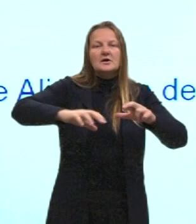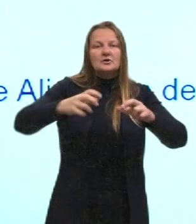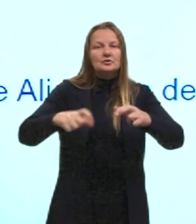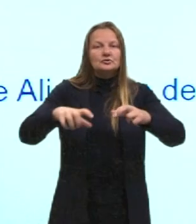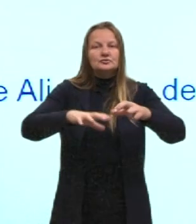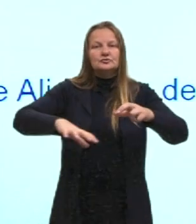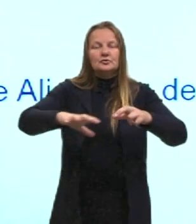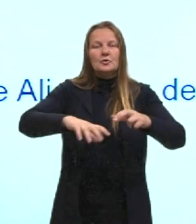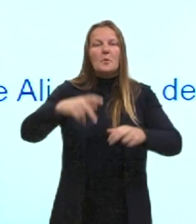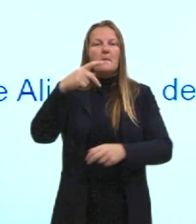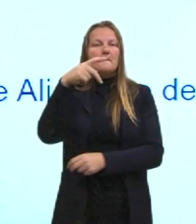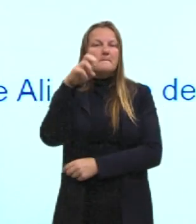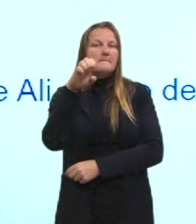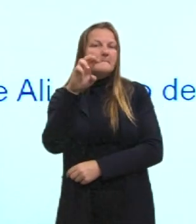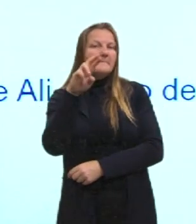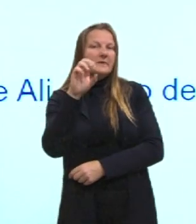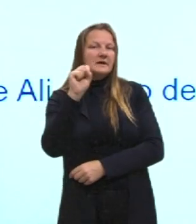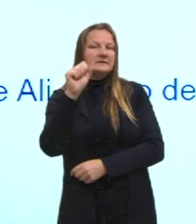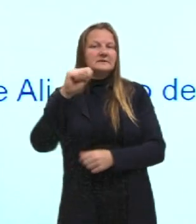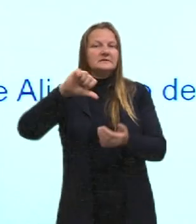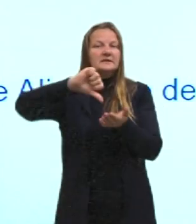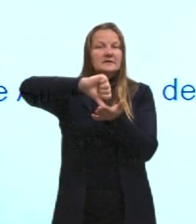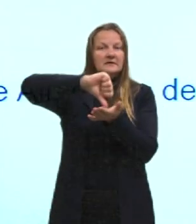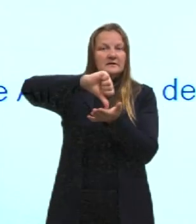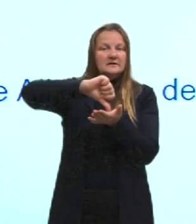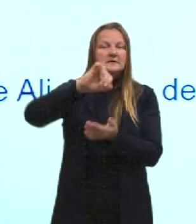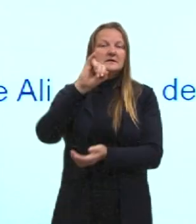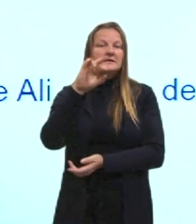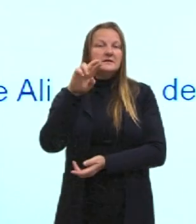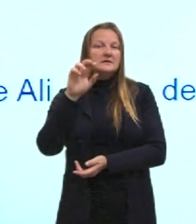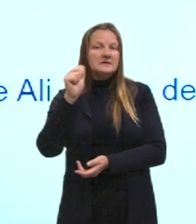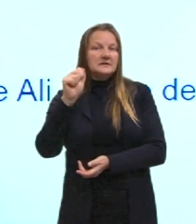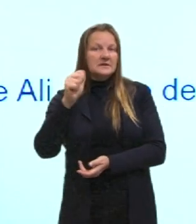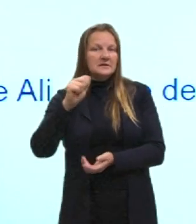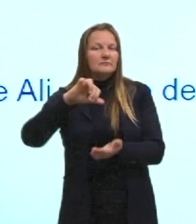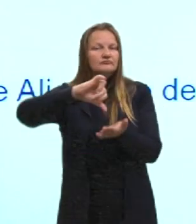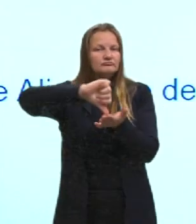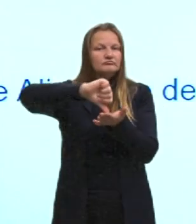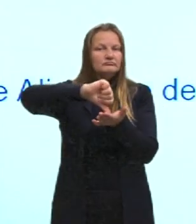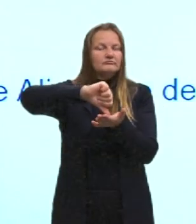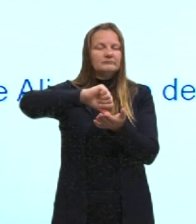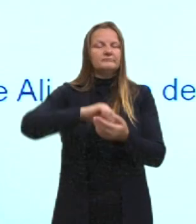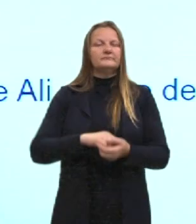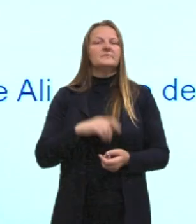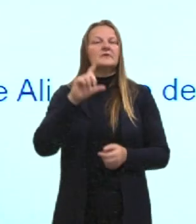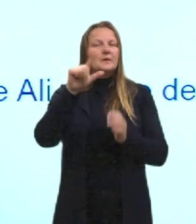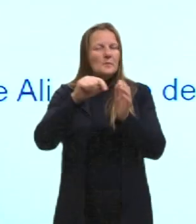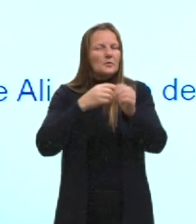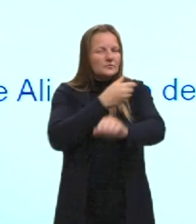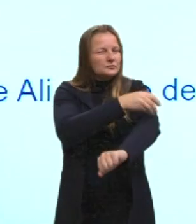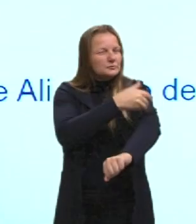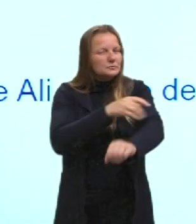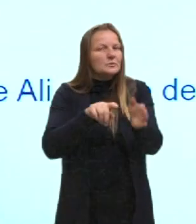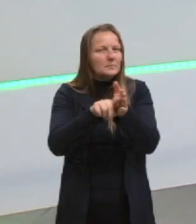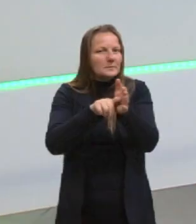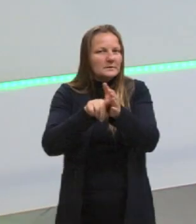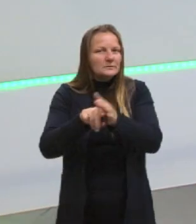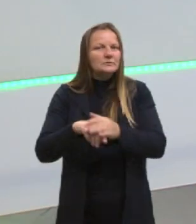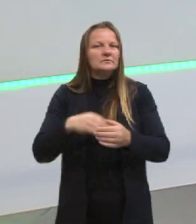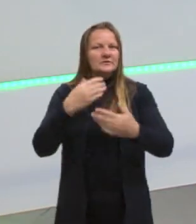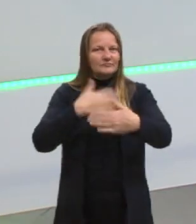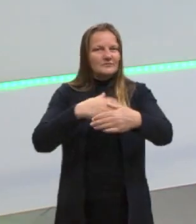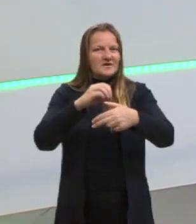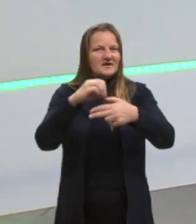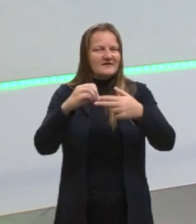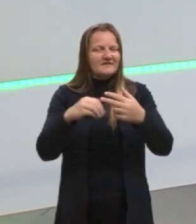onde é os persas, onde nós temos o Irã, depois a gente vai ver que vai dar umas questões aí um pouco diferentes. Vamos passar, então, mais um